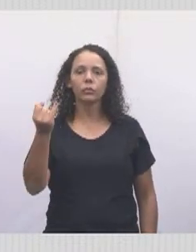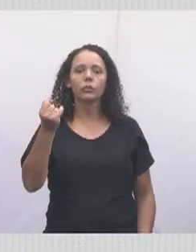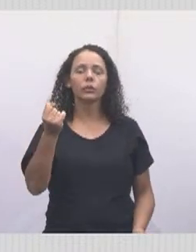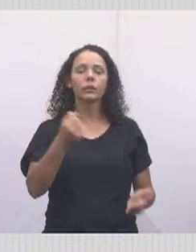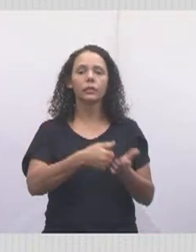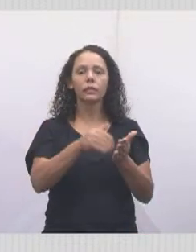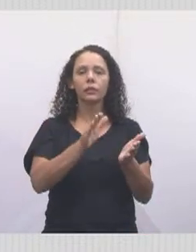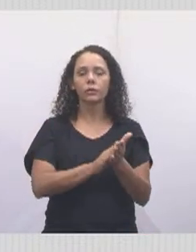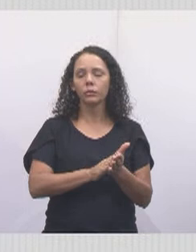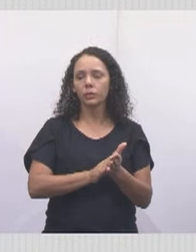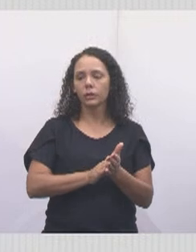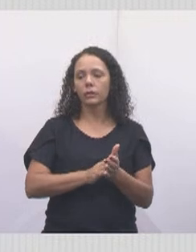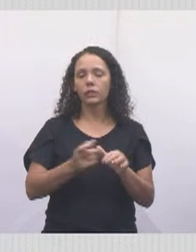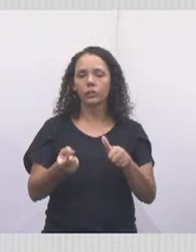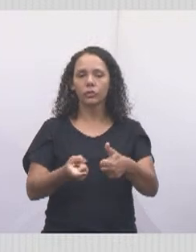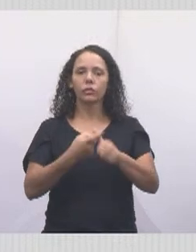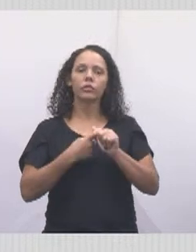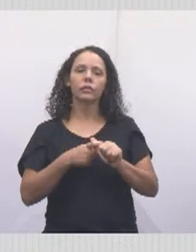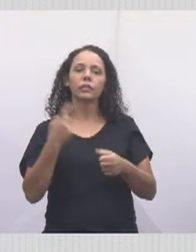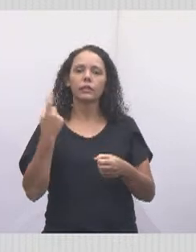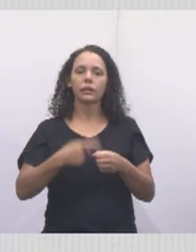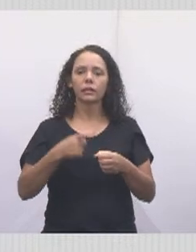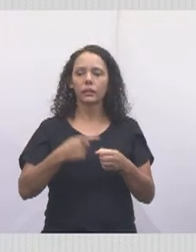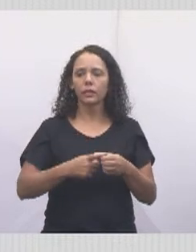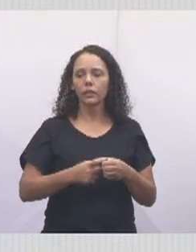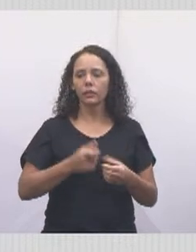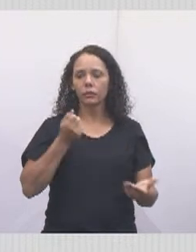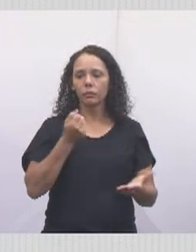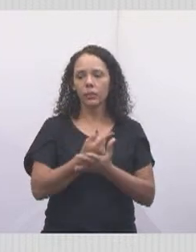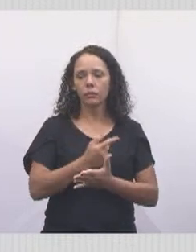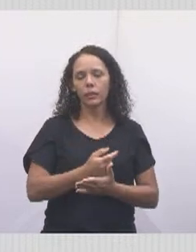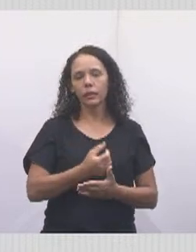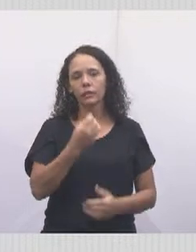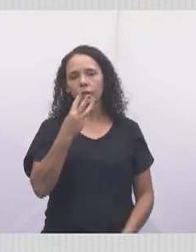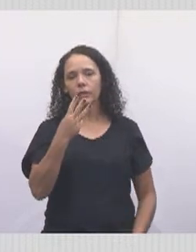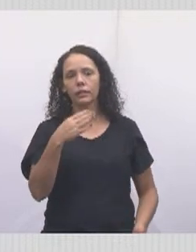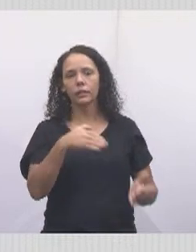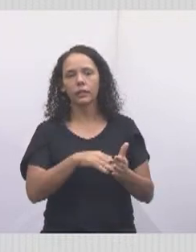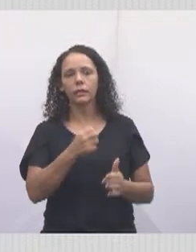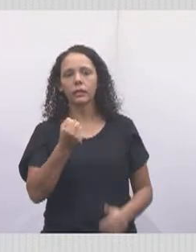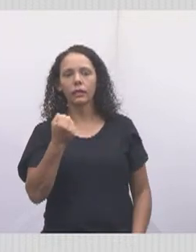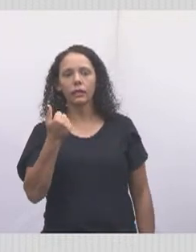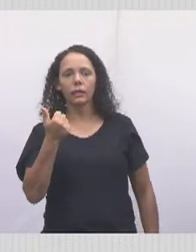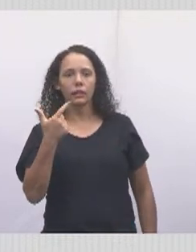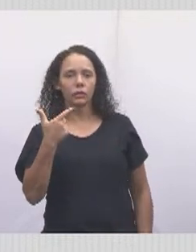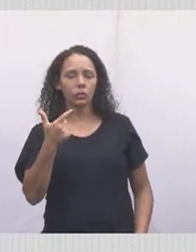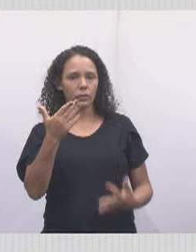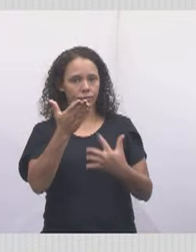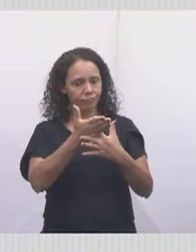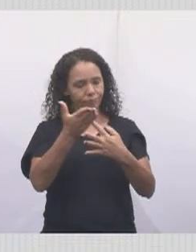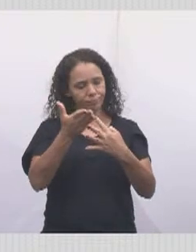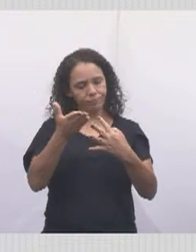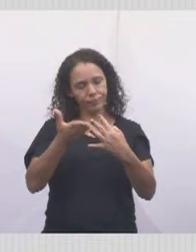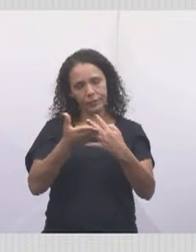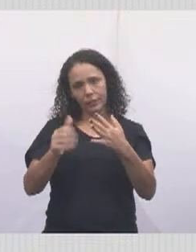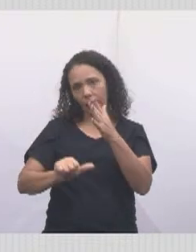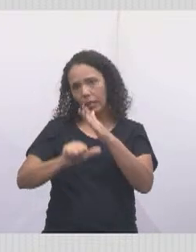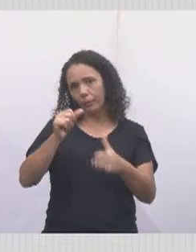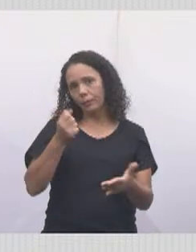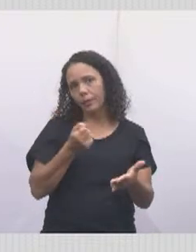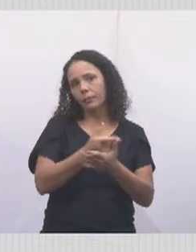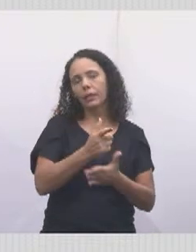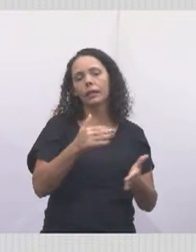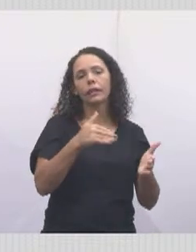dívidas municipais para o pagamento de 3 a 12 parcelas. Primeira parcela você paga até o dia